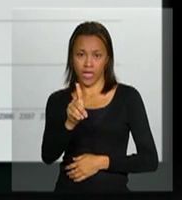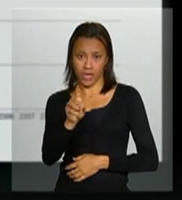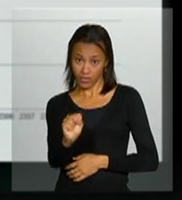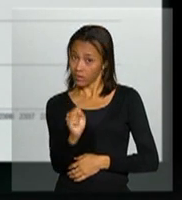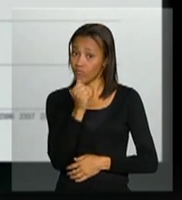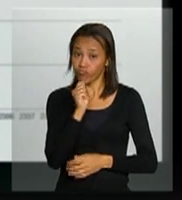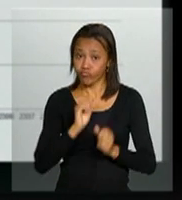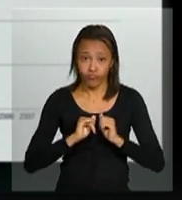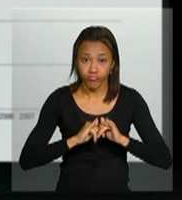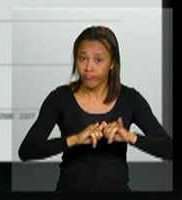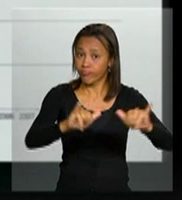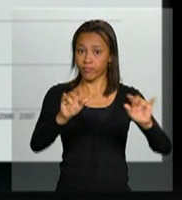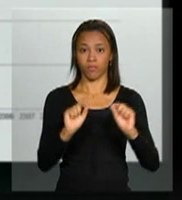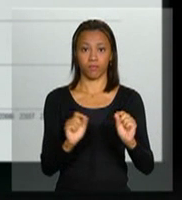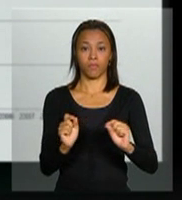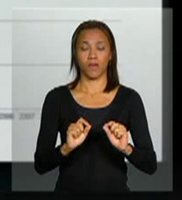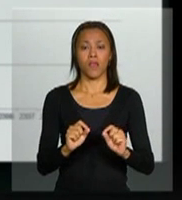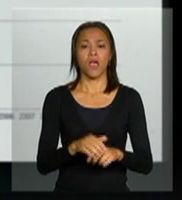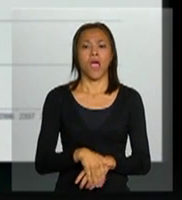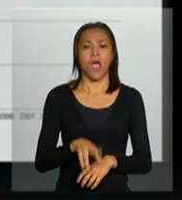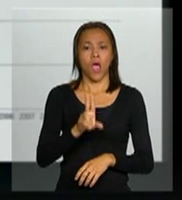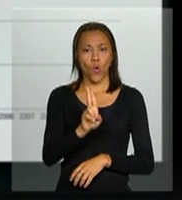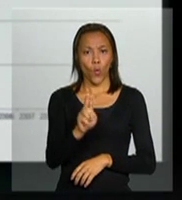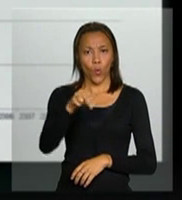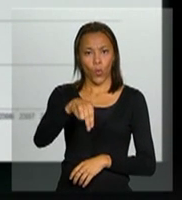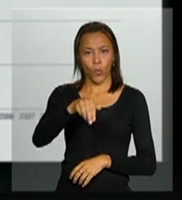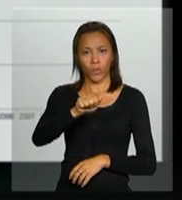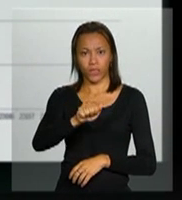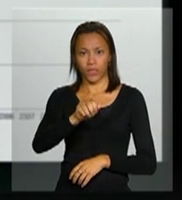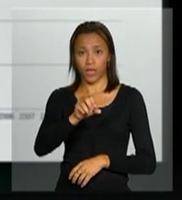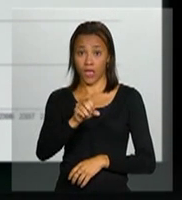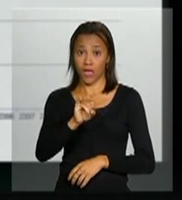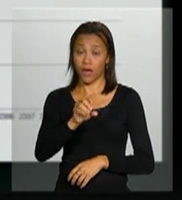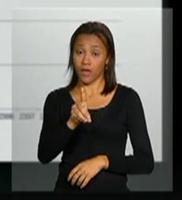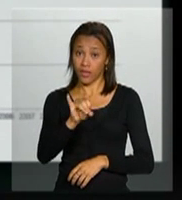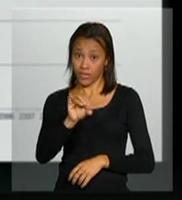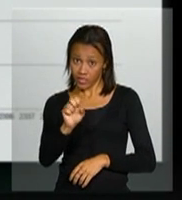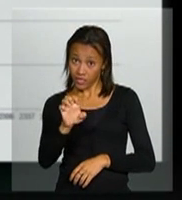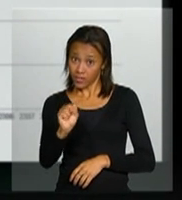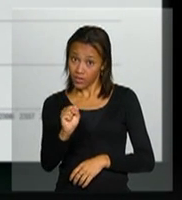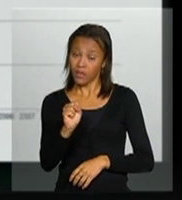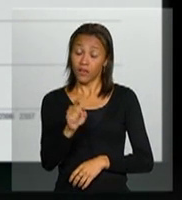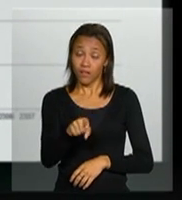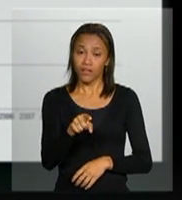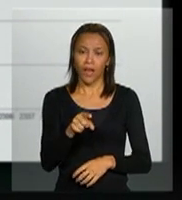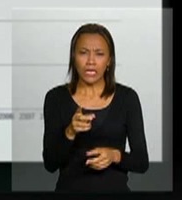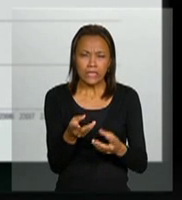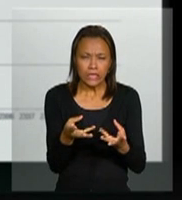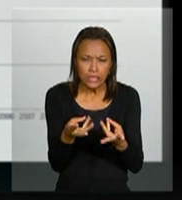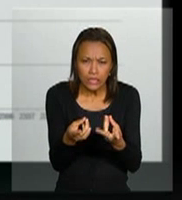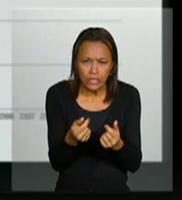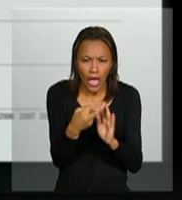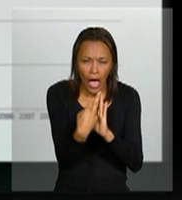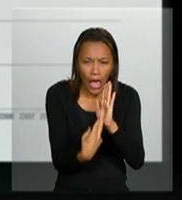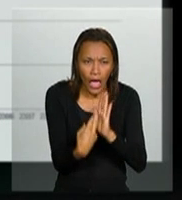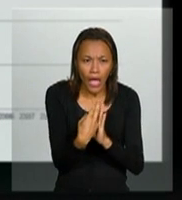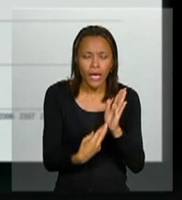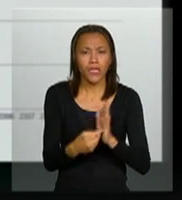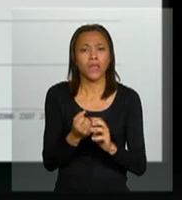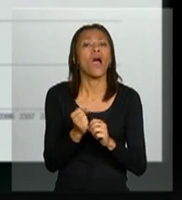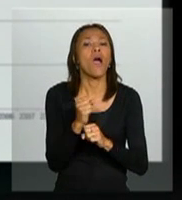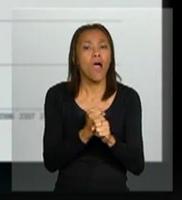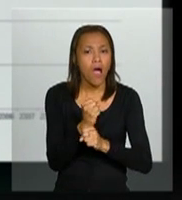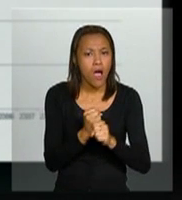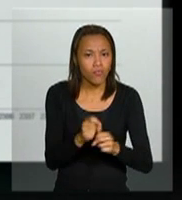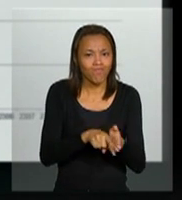dados, realmente, que o Nair, a partir de uma revisão criteriosa, que durou praticamente dois anos, a partir